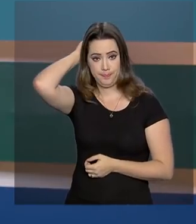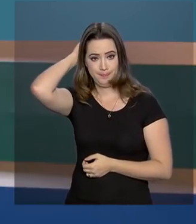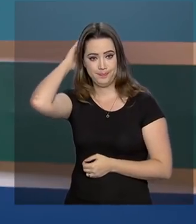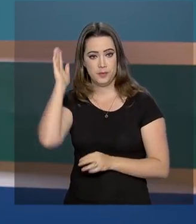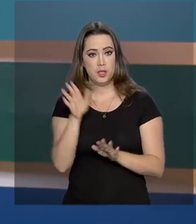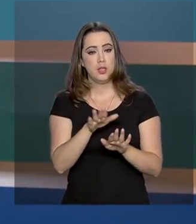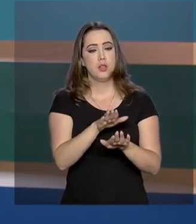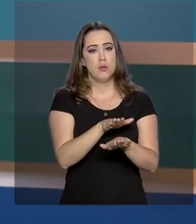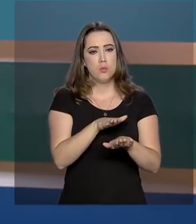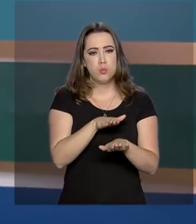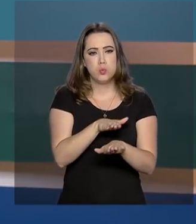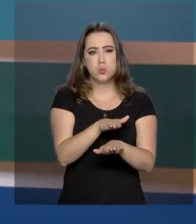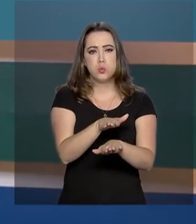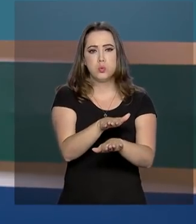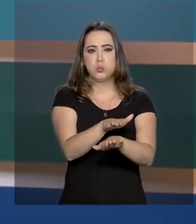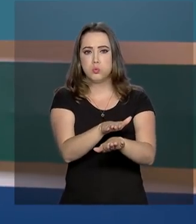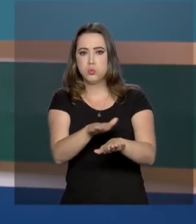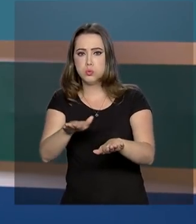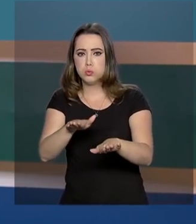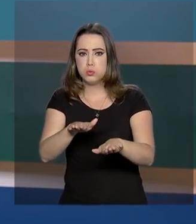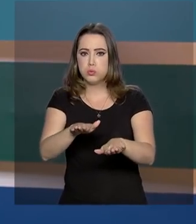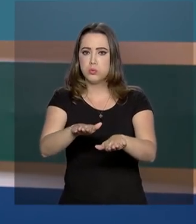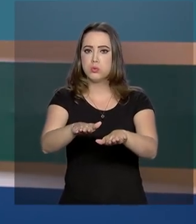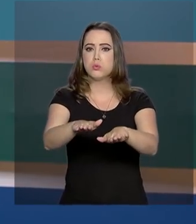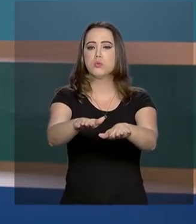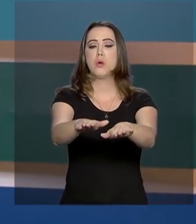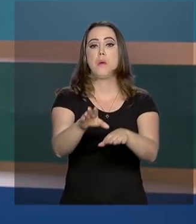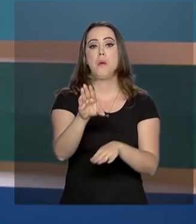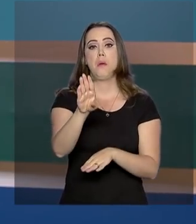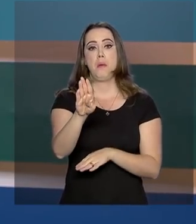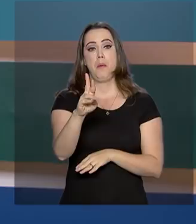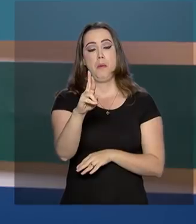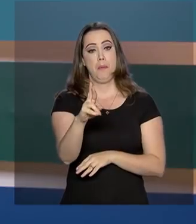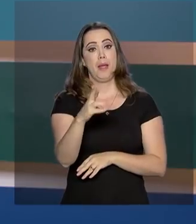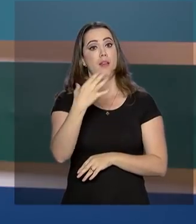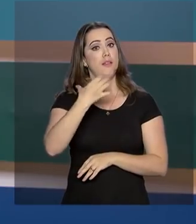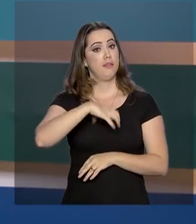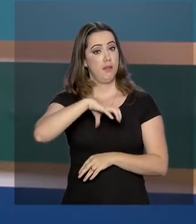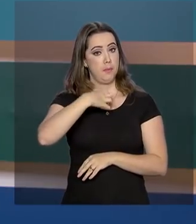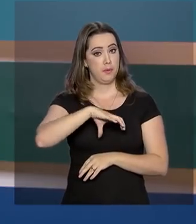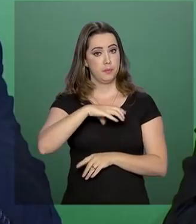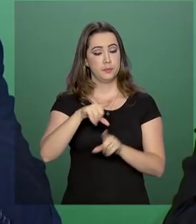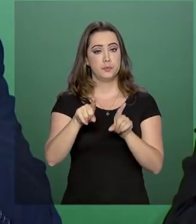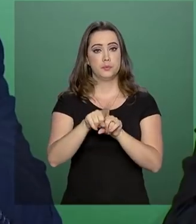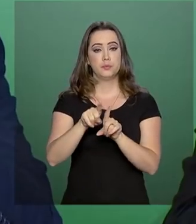duplicação das BR-101 na Bahia e 116 no Rio Grande do Sul.